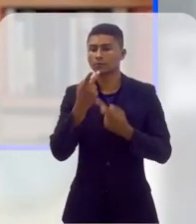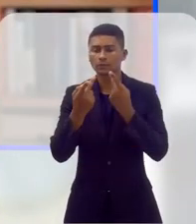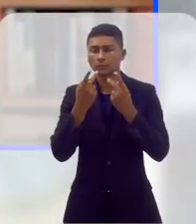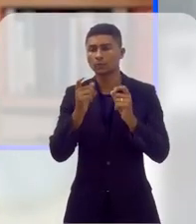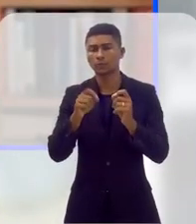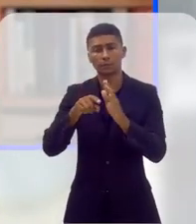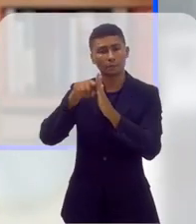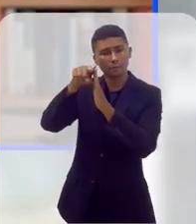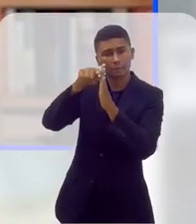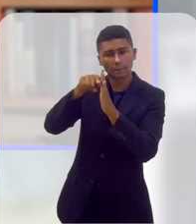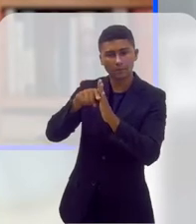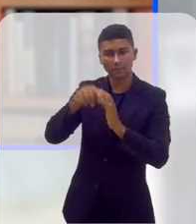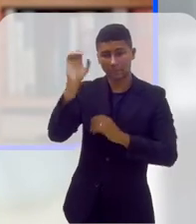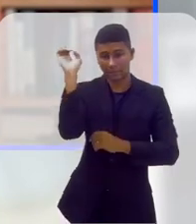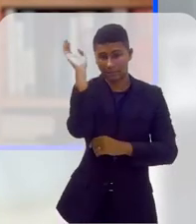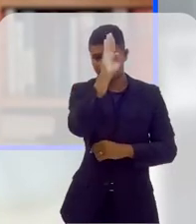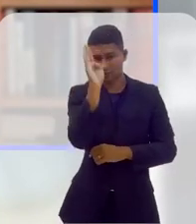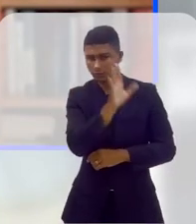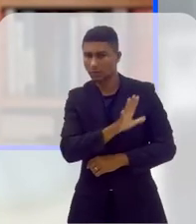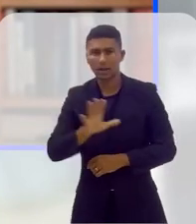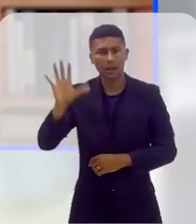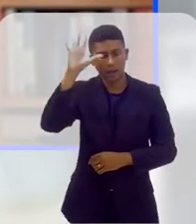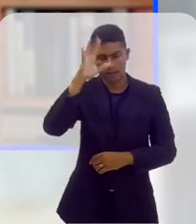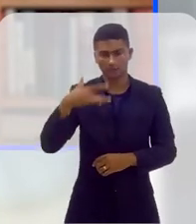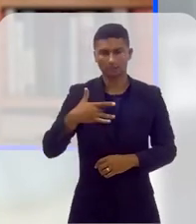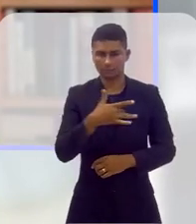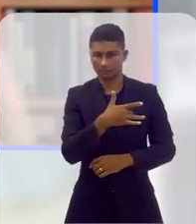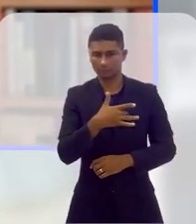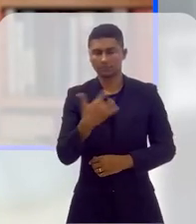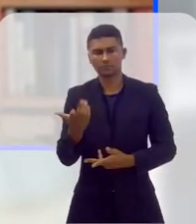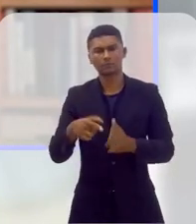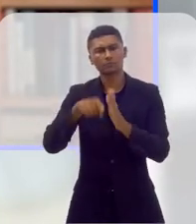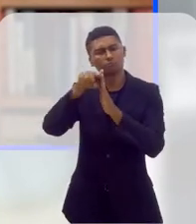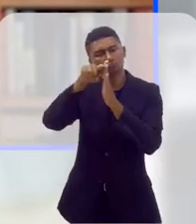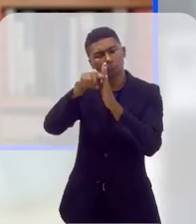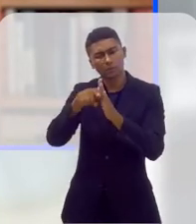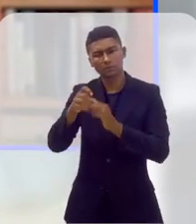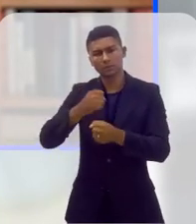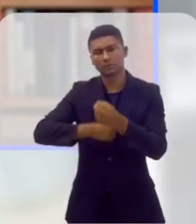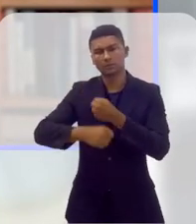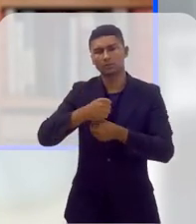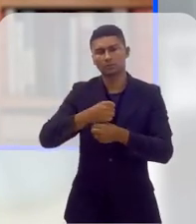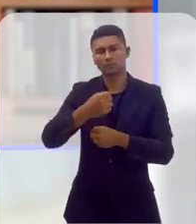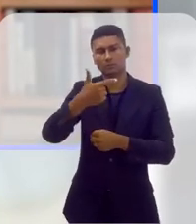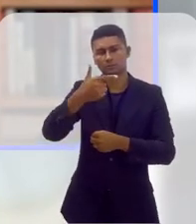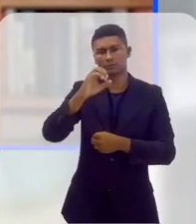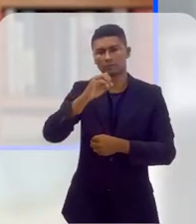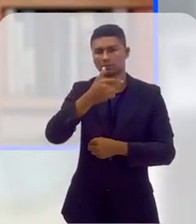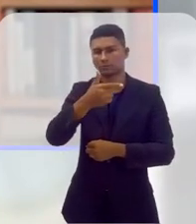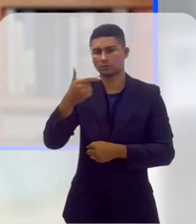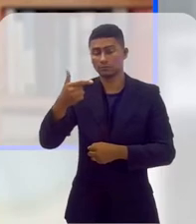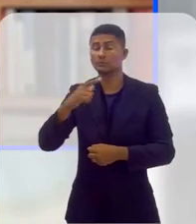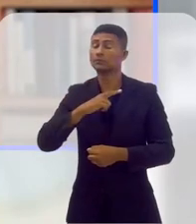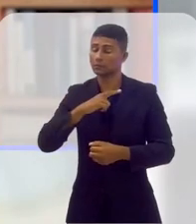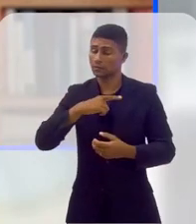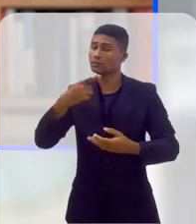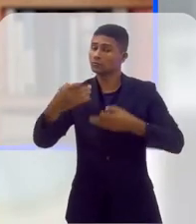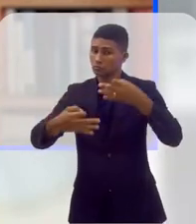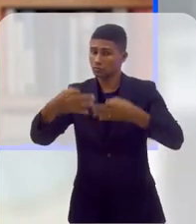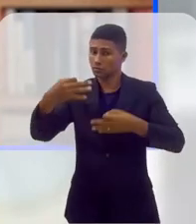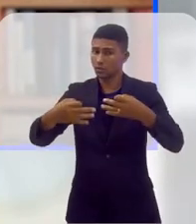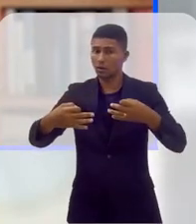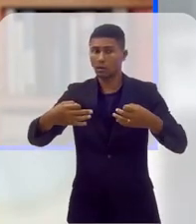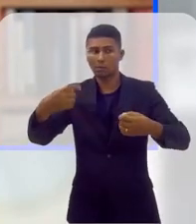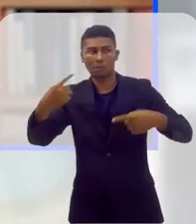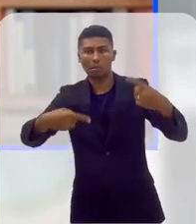falando de uma pesquisa nacional de saúde. Na verdade, o censo de 2022 está aí uma briga judicial que